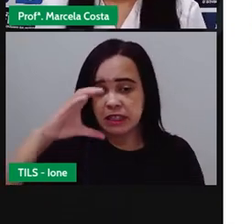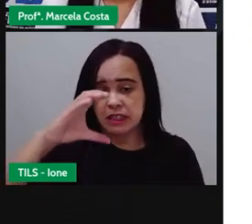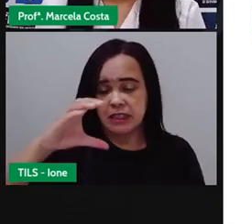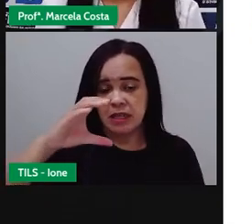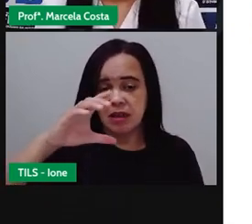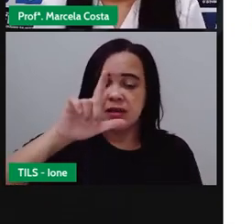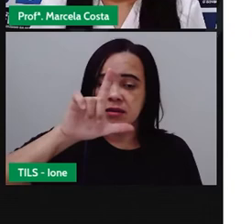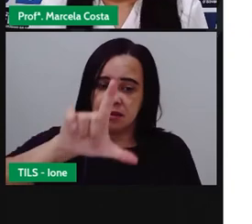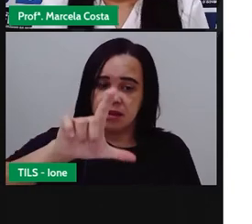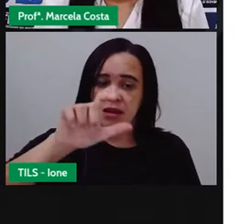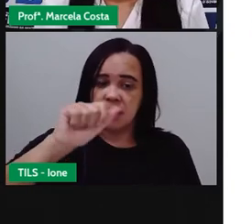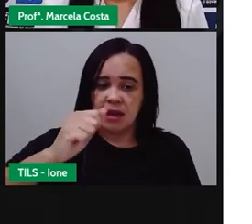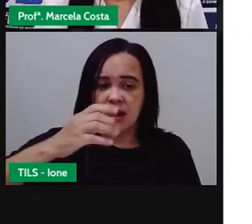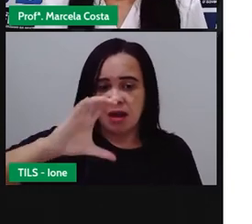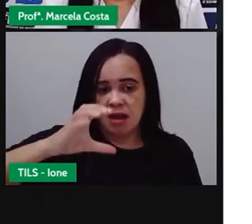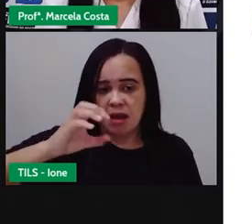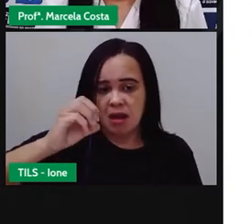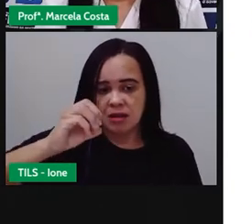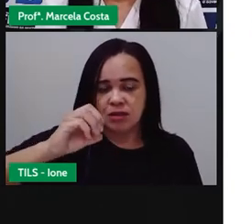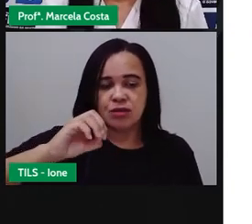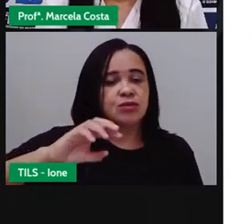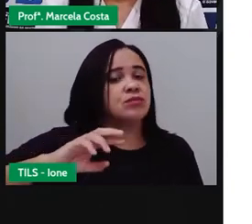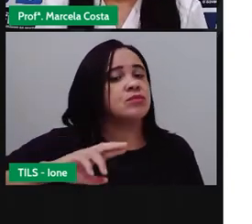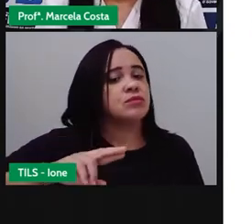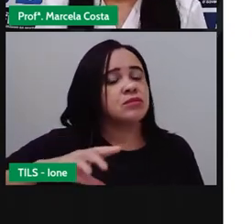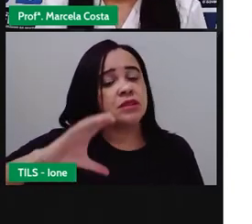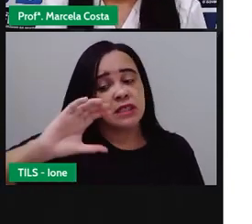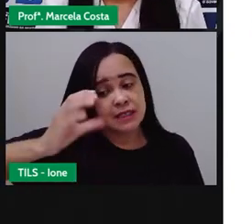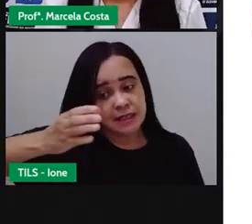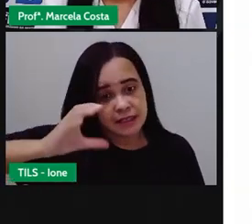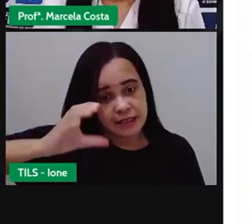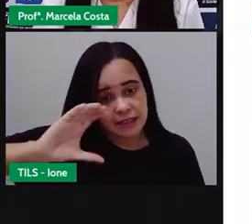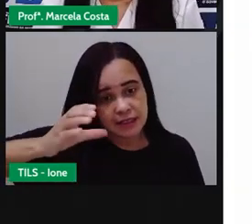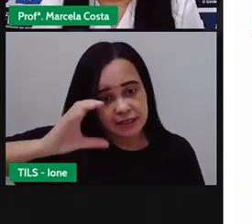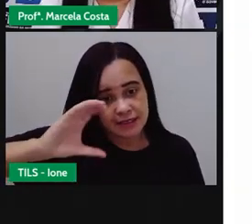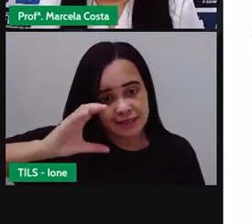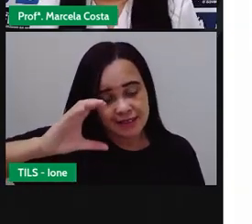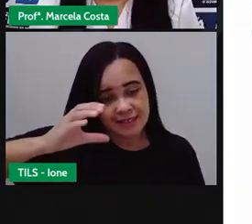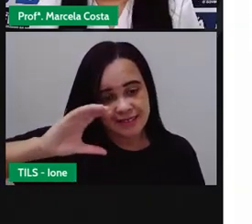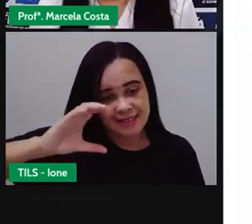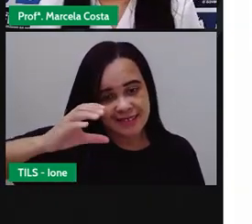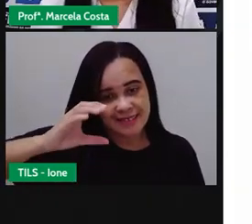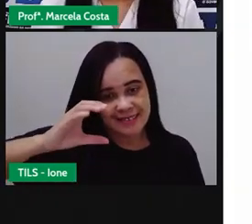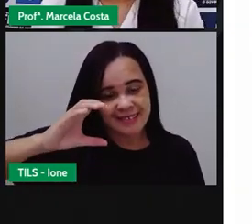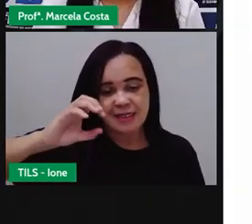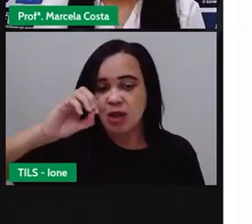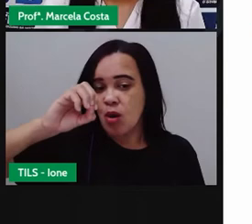laço que já é o C cedilha com